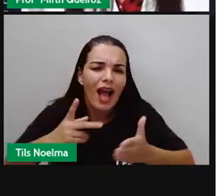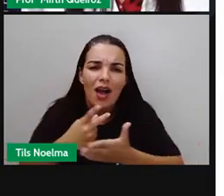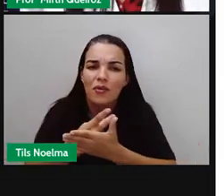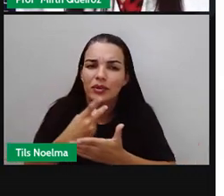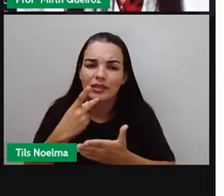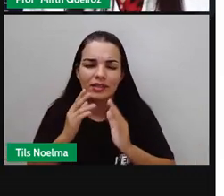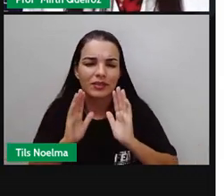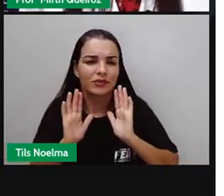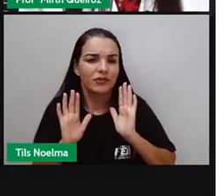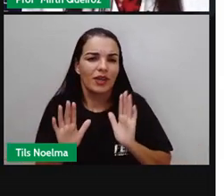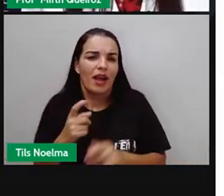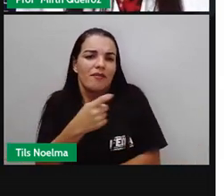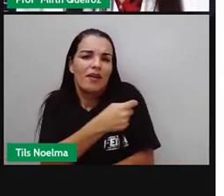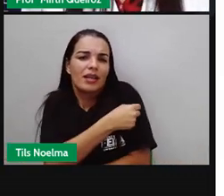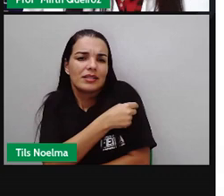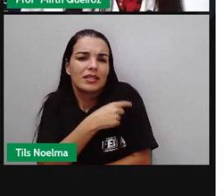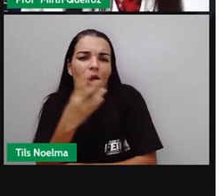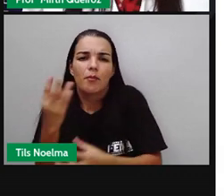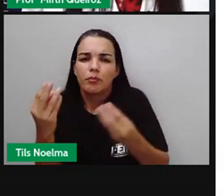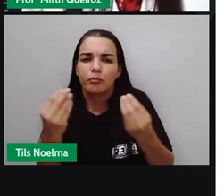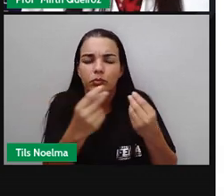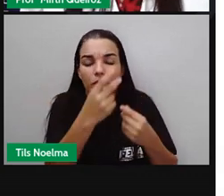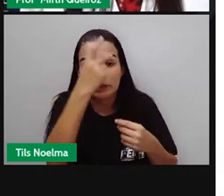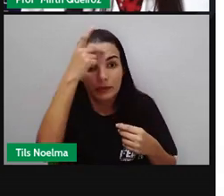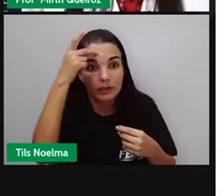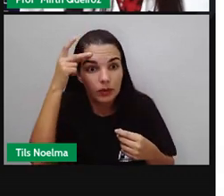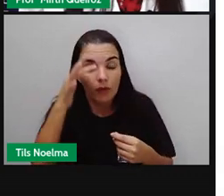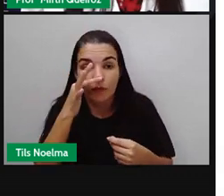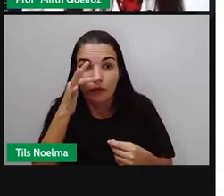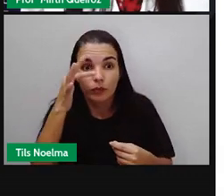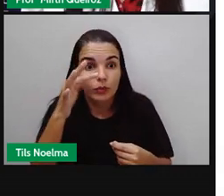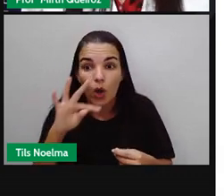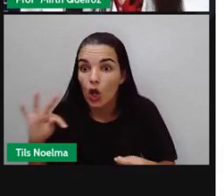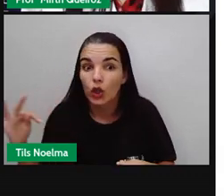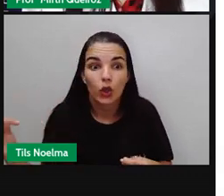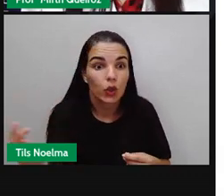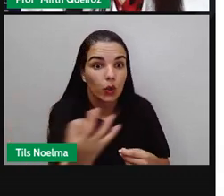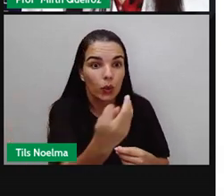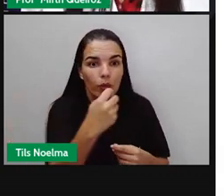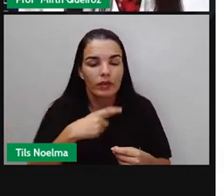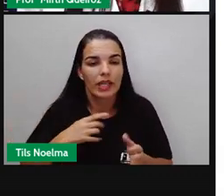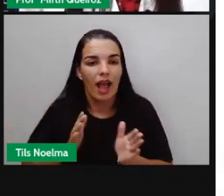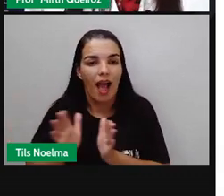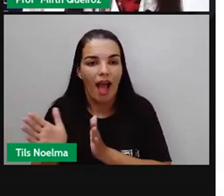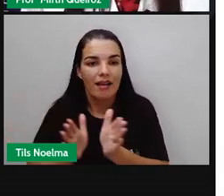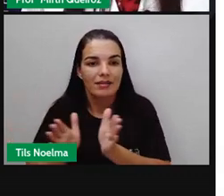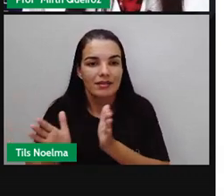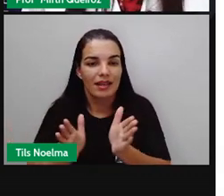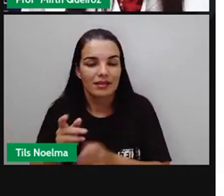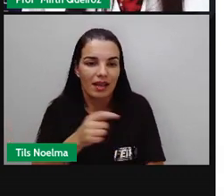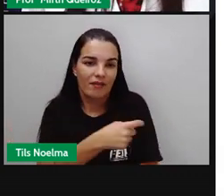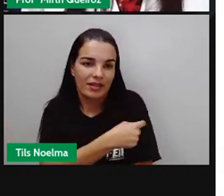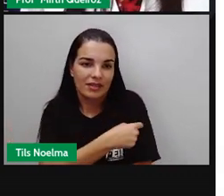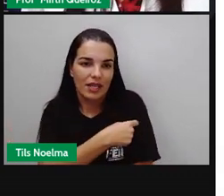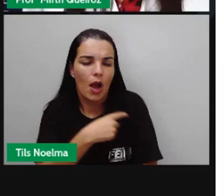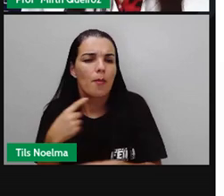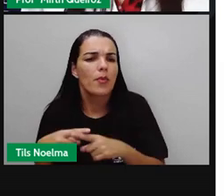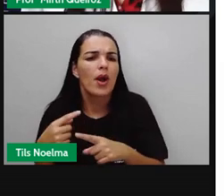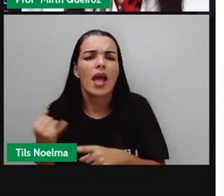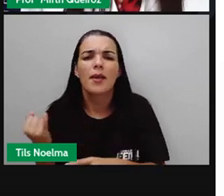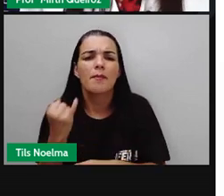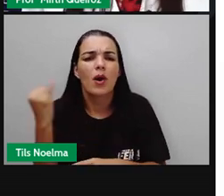breve, como está em Deus, todo mundo vai ter acesso a essa vacina, né? Por que é importante a gente